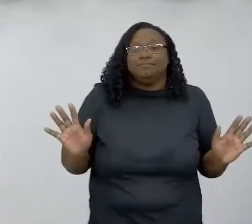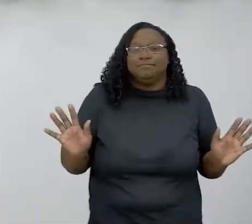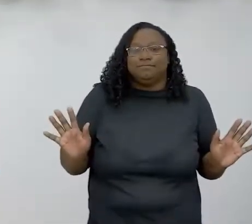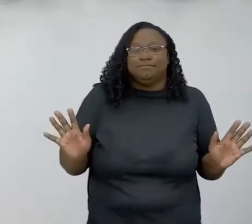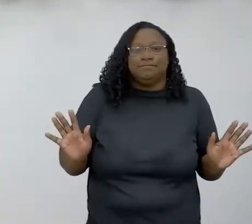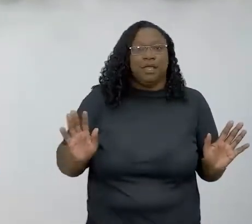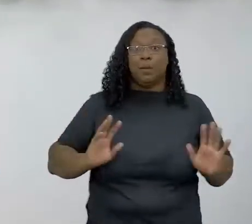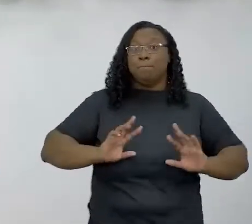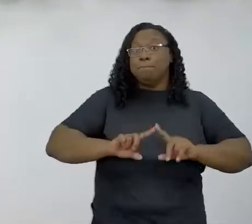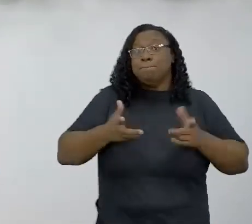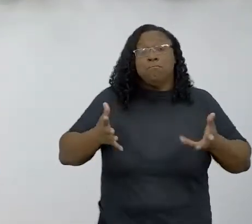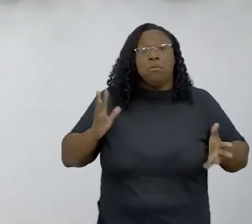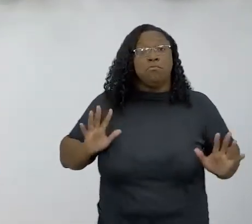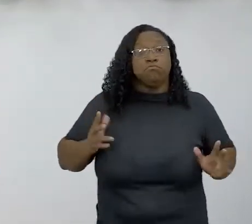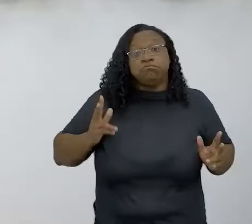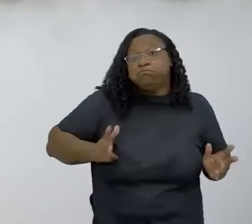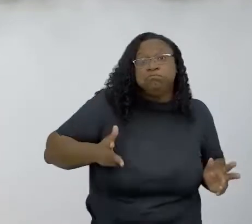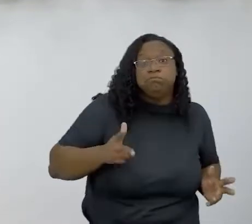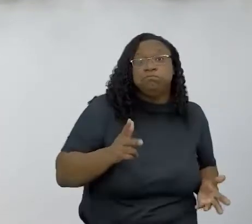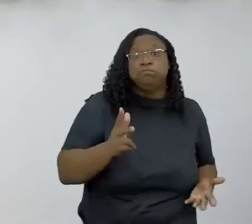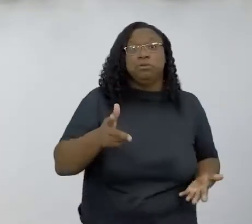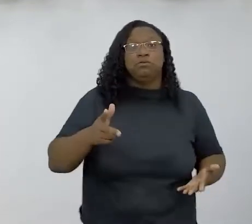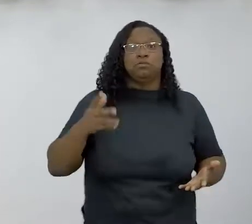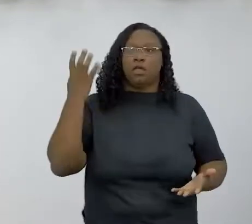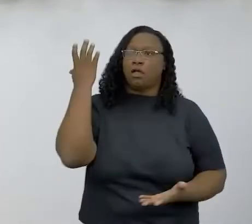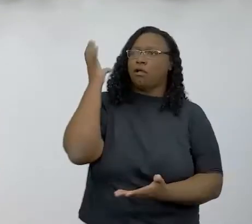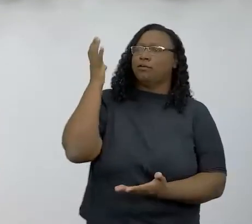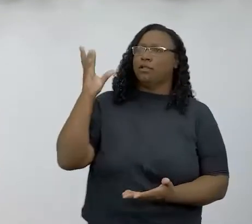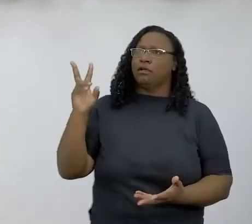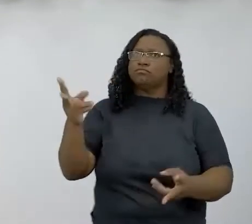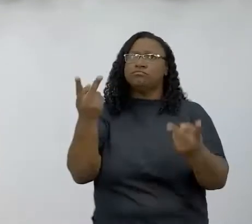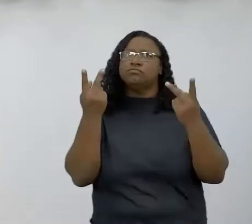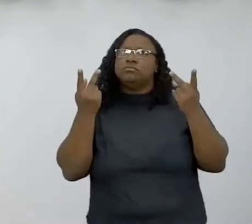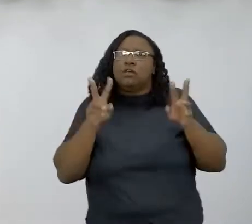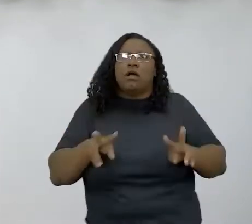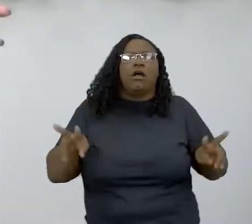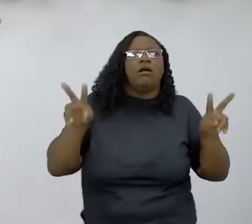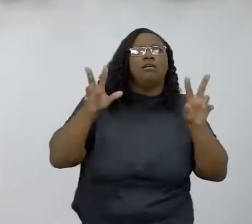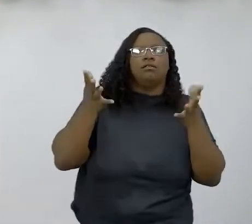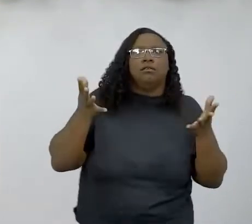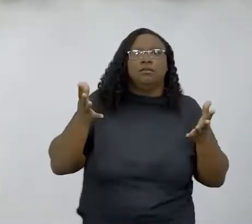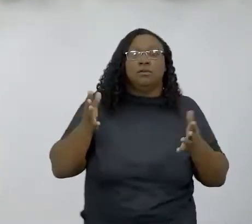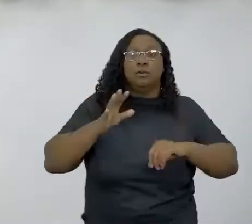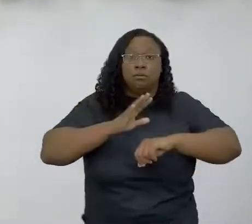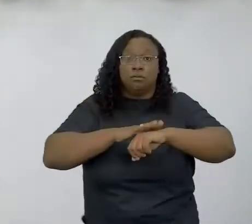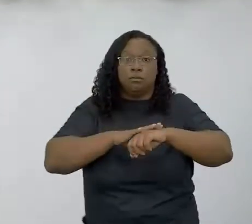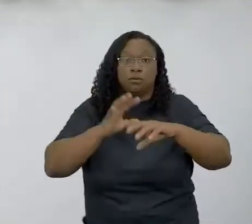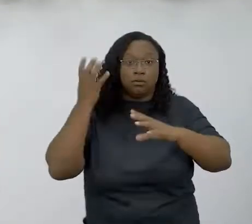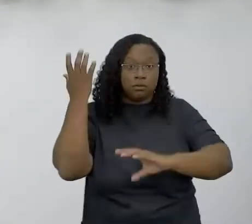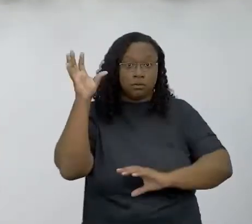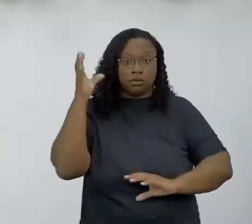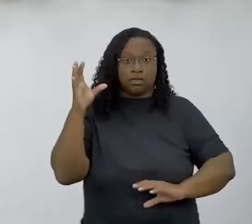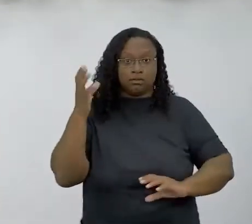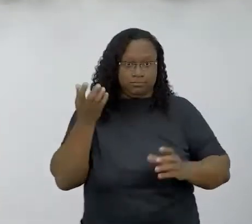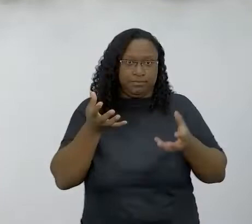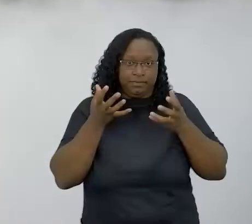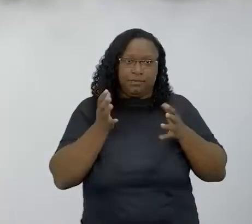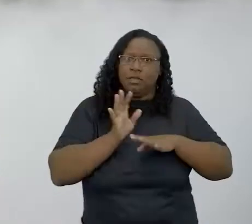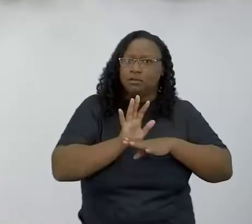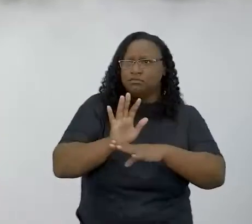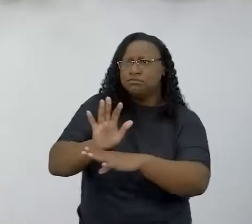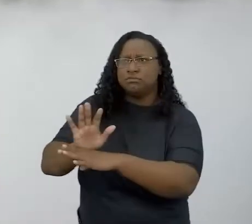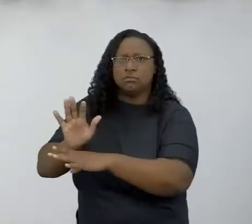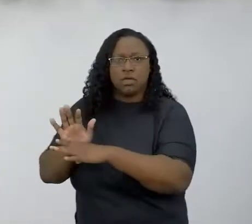Eu não parei. Por quê? A questão do canal, a visibilidade que deu. Quando eu fiz o canal, assim, eu queria suprir aquela necessidade, né?